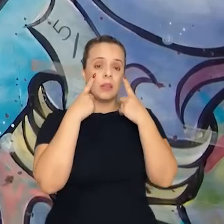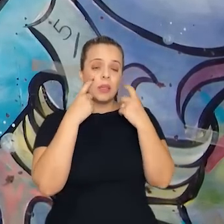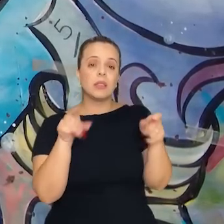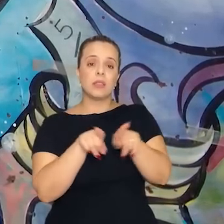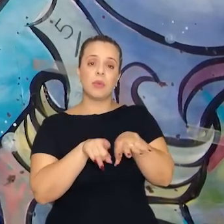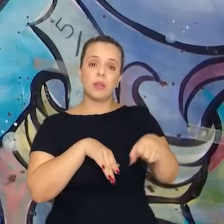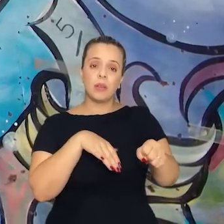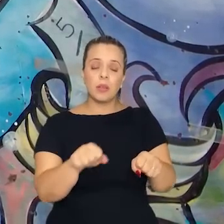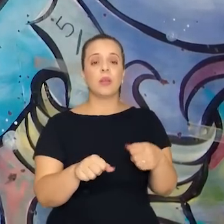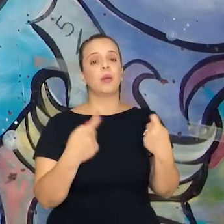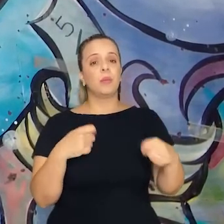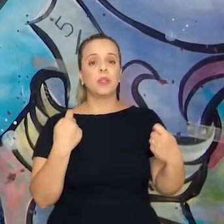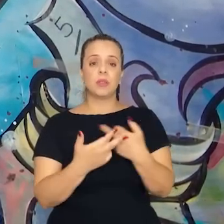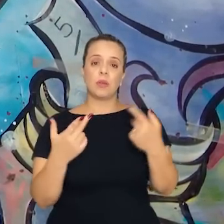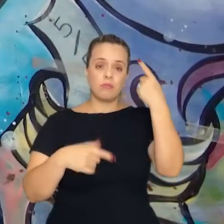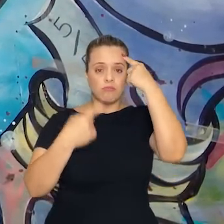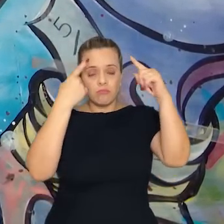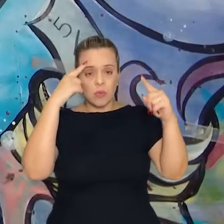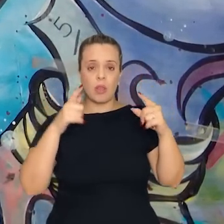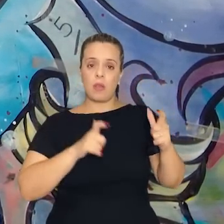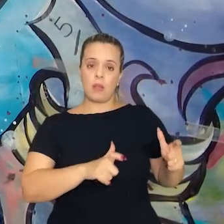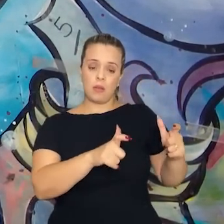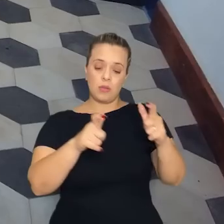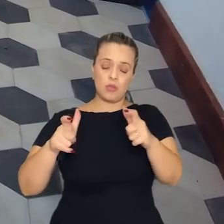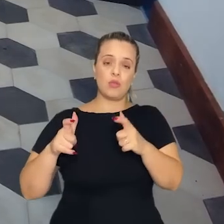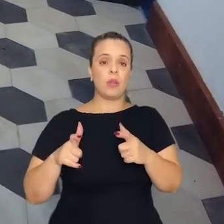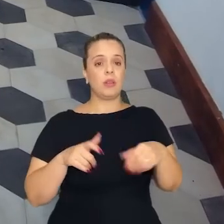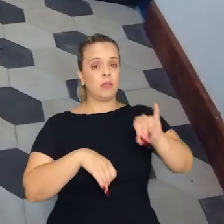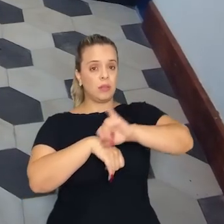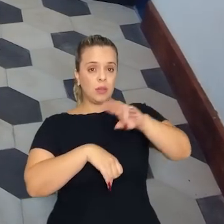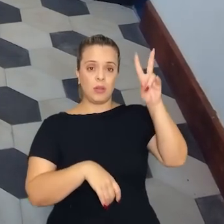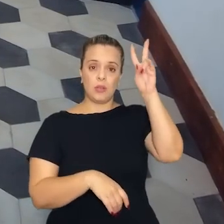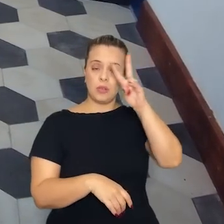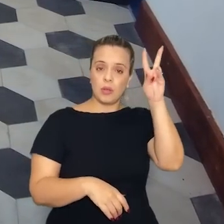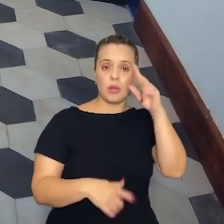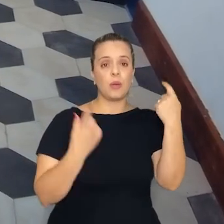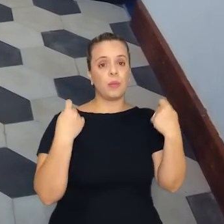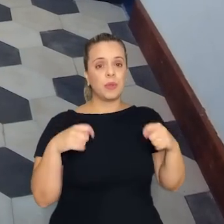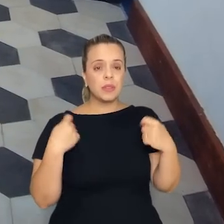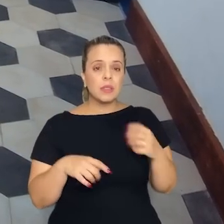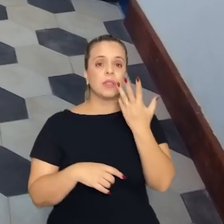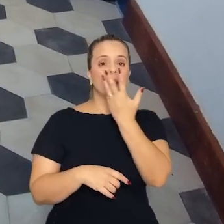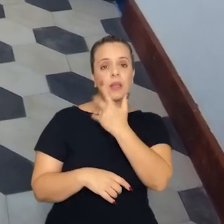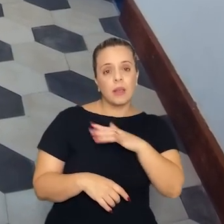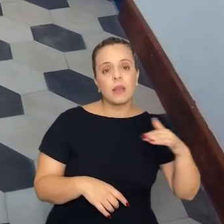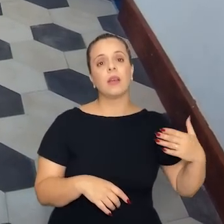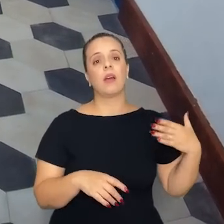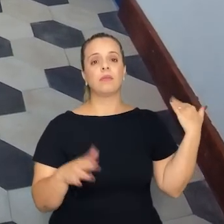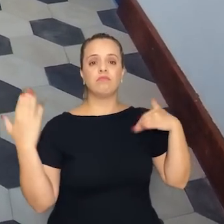processos criativos ocupando os espaços do centro histórico, ter crianças anzandos fazendo aula de campo,